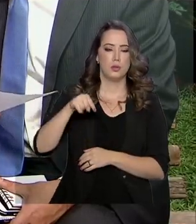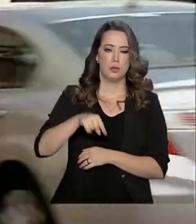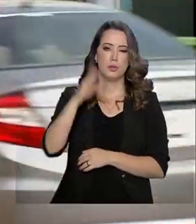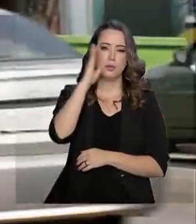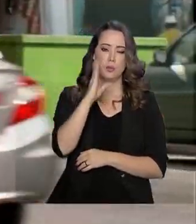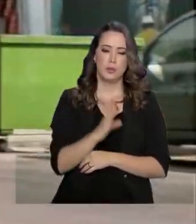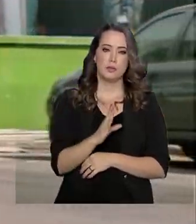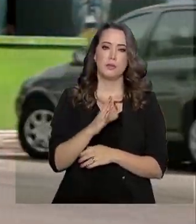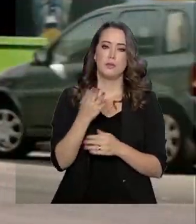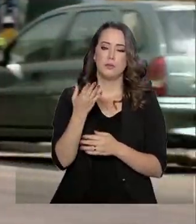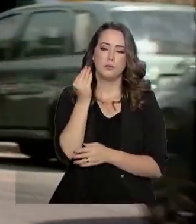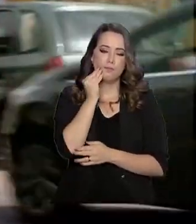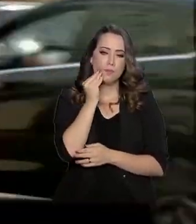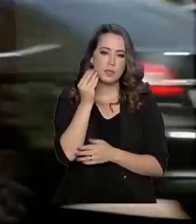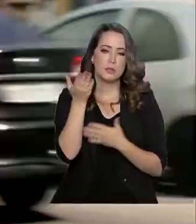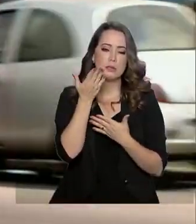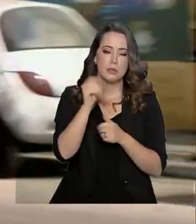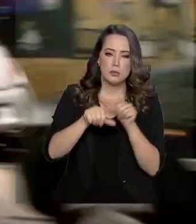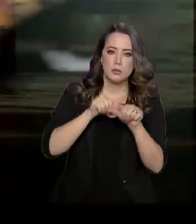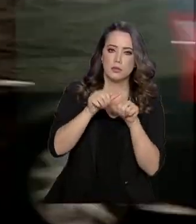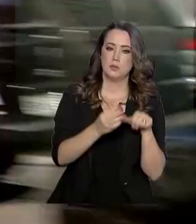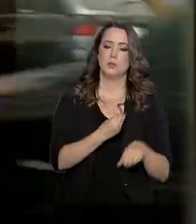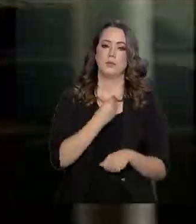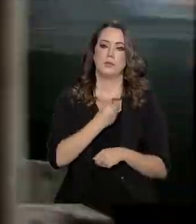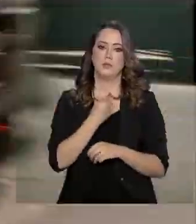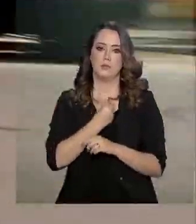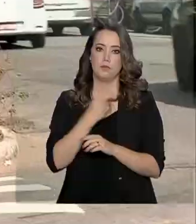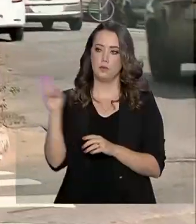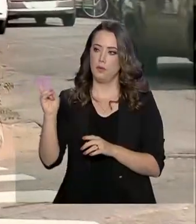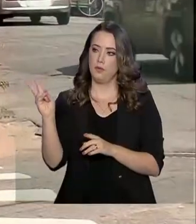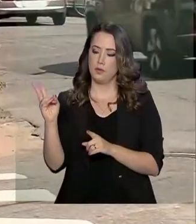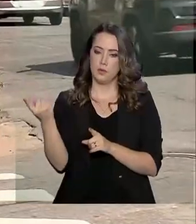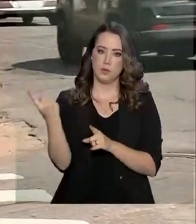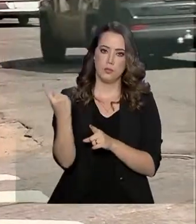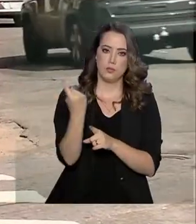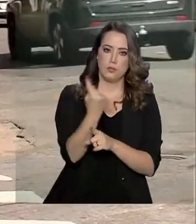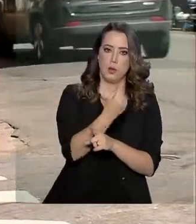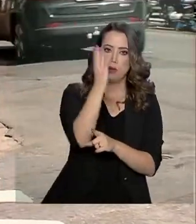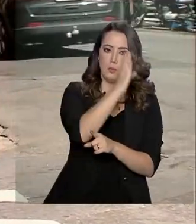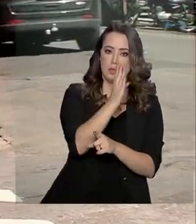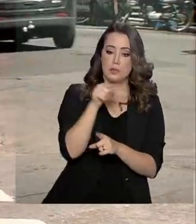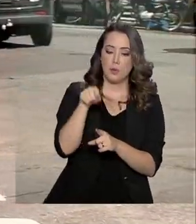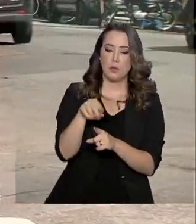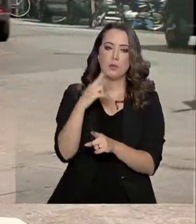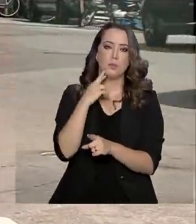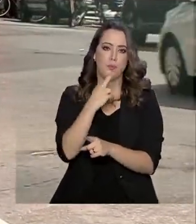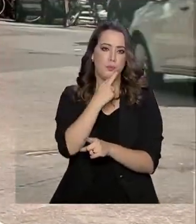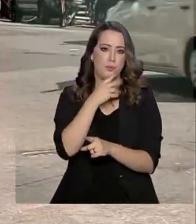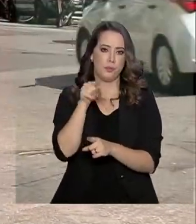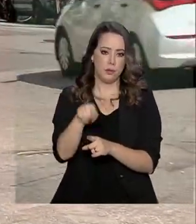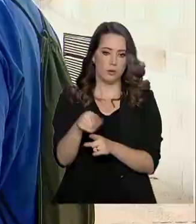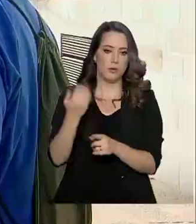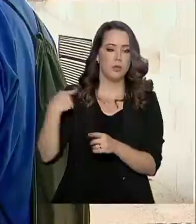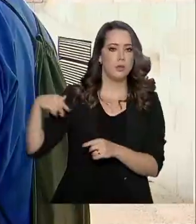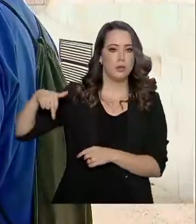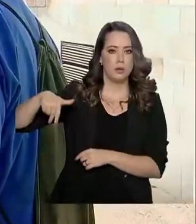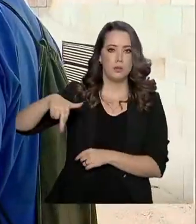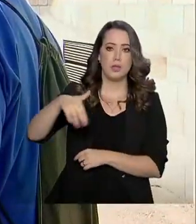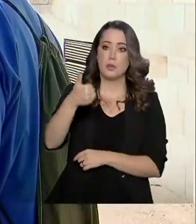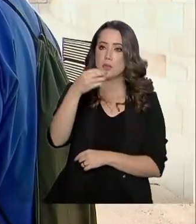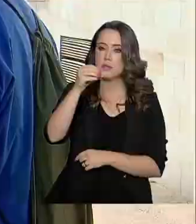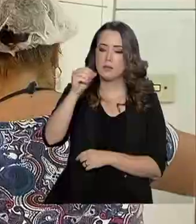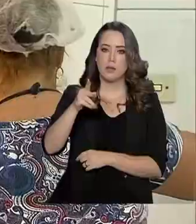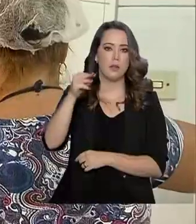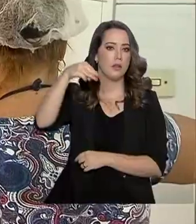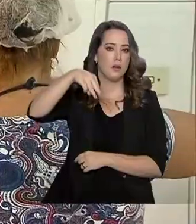Brasil. O venezuelano cruzou a fronteira em Roraima. De lá para cá, caminhou mais de 100 quilômetros a pé, dormiu